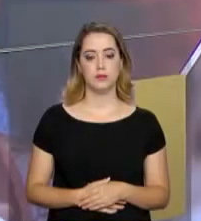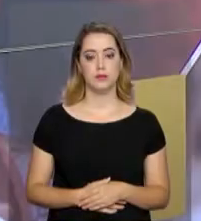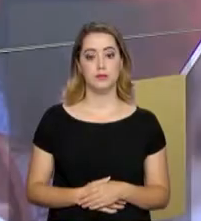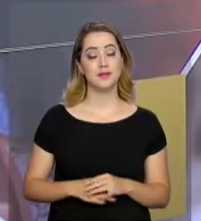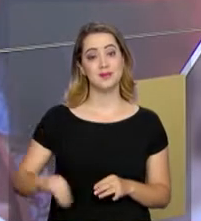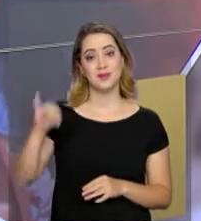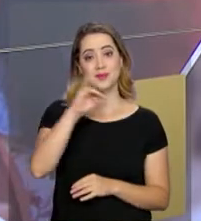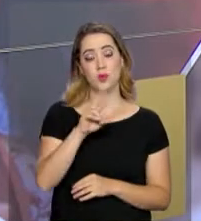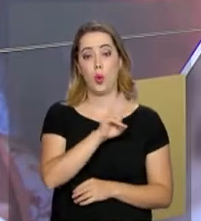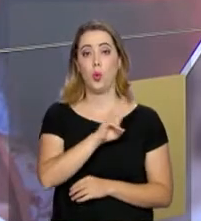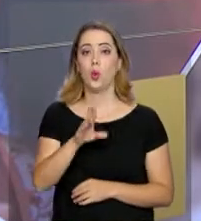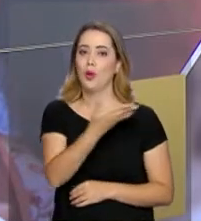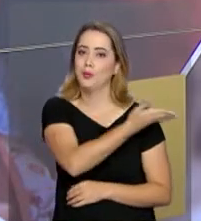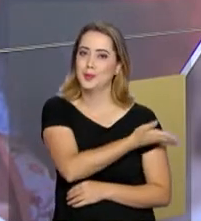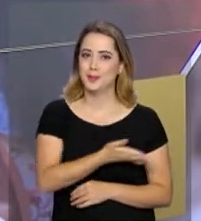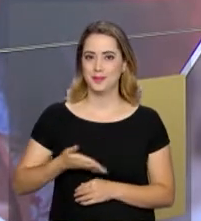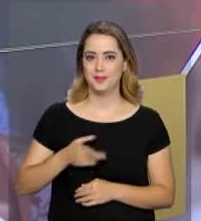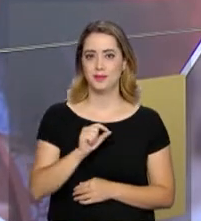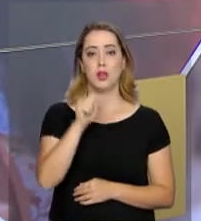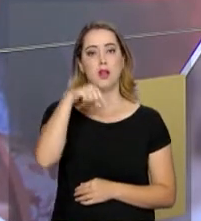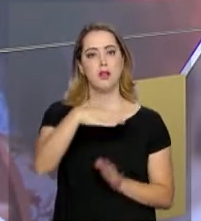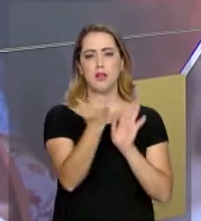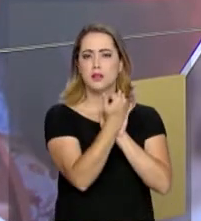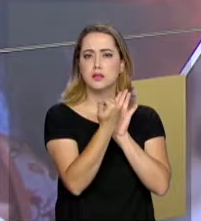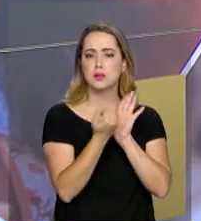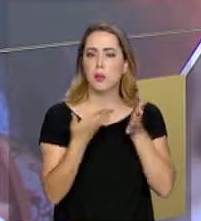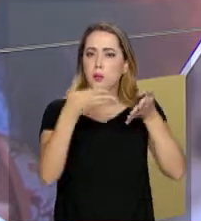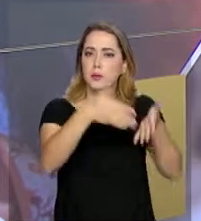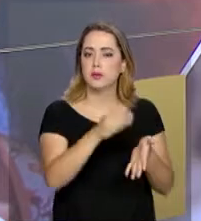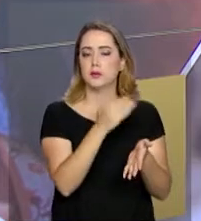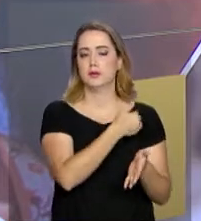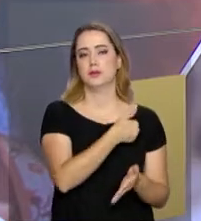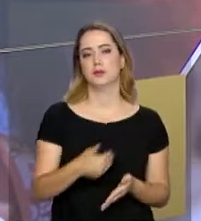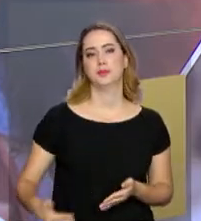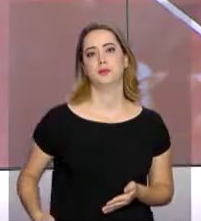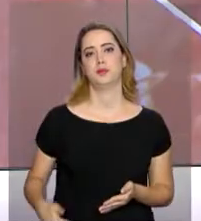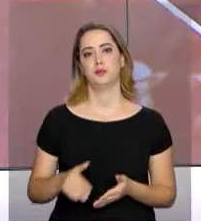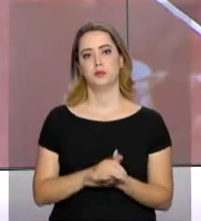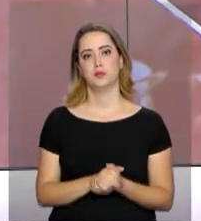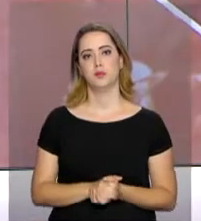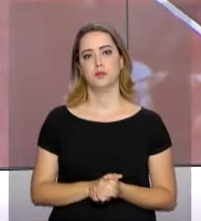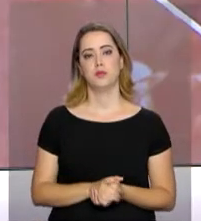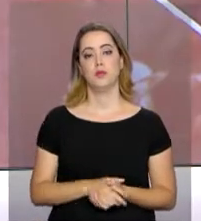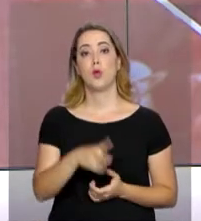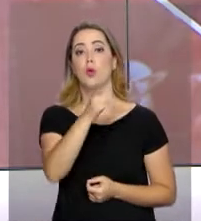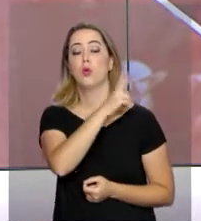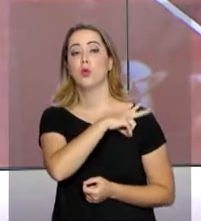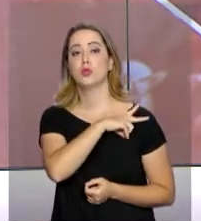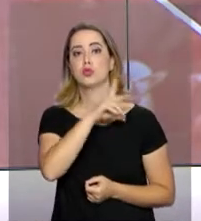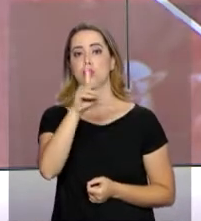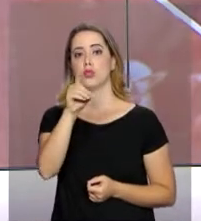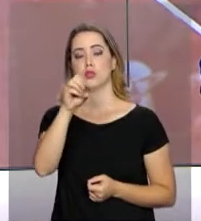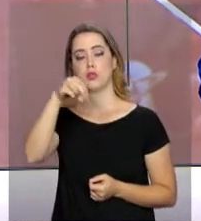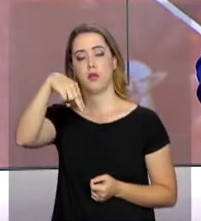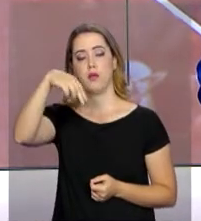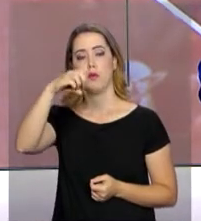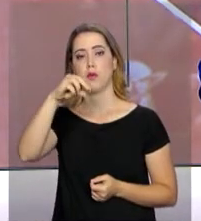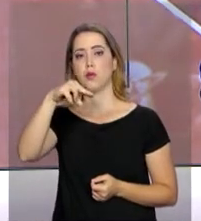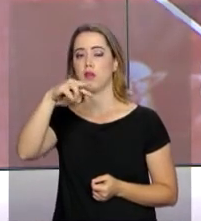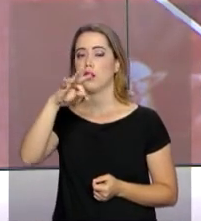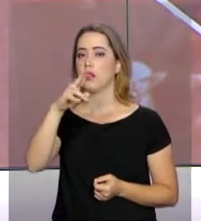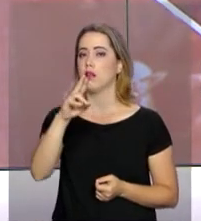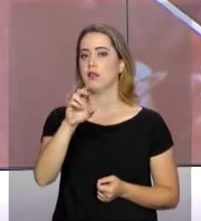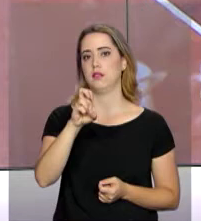Olá, eu sou Renata Corsini e esse é o programa Por Dentro do Governo. O diretor do Departamento Nacional de